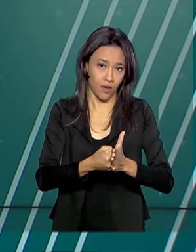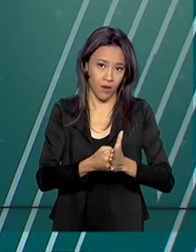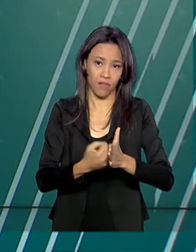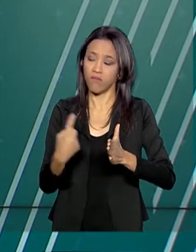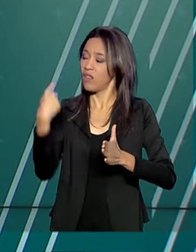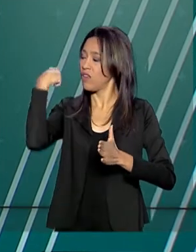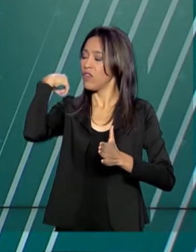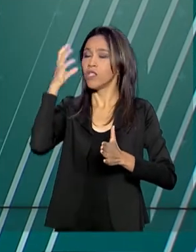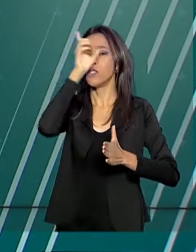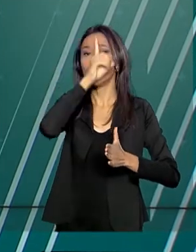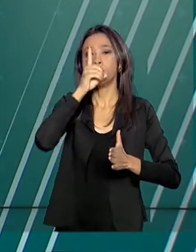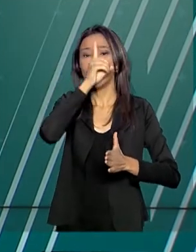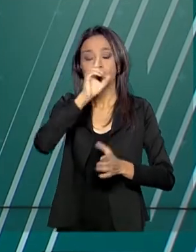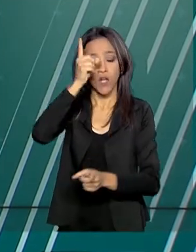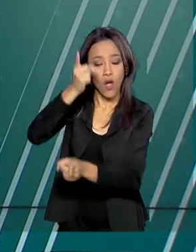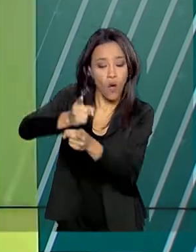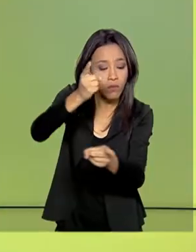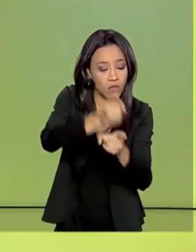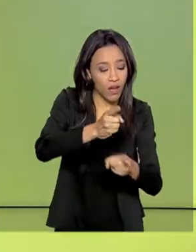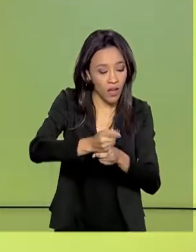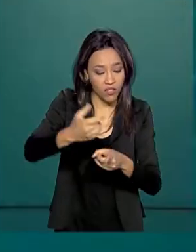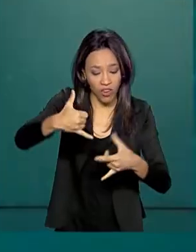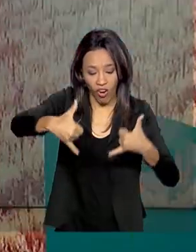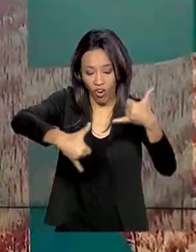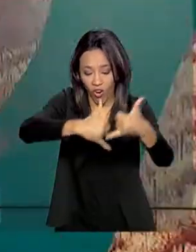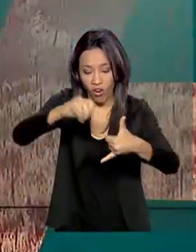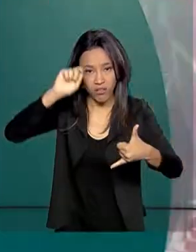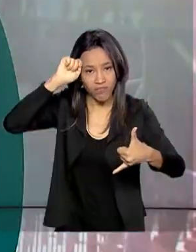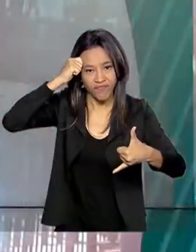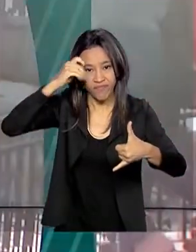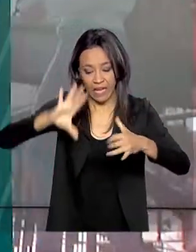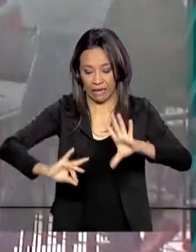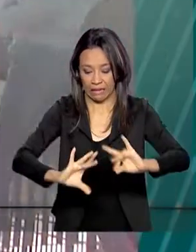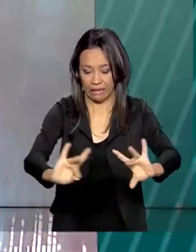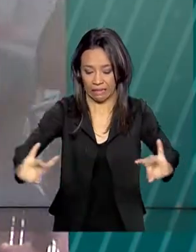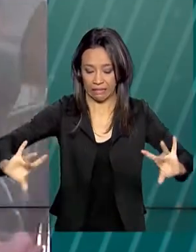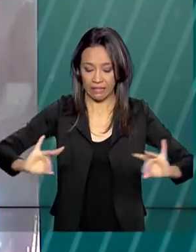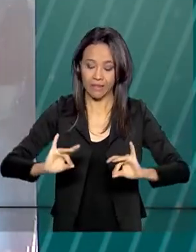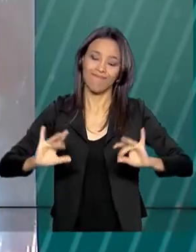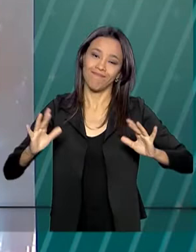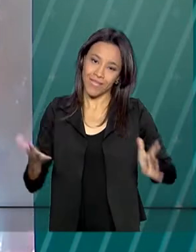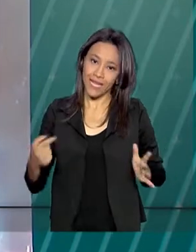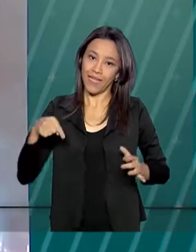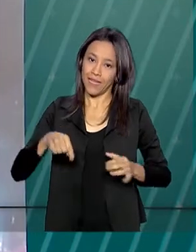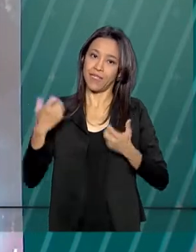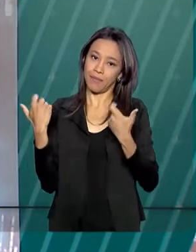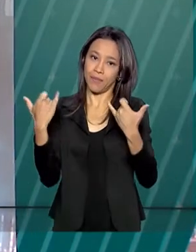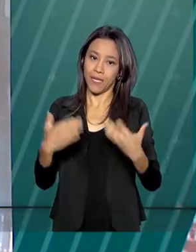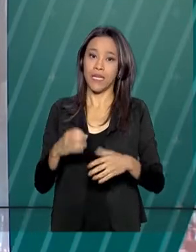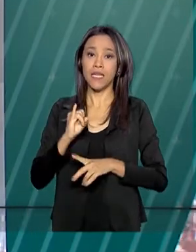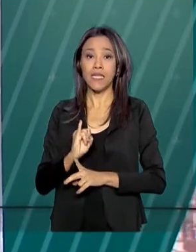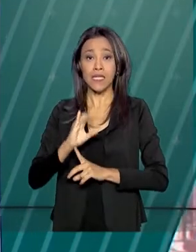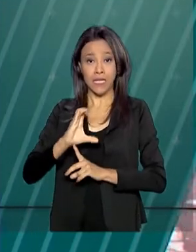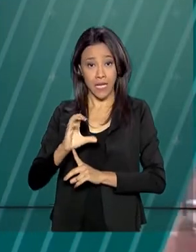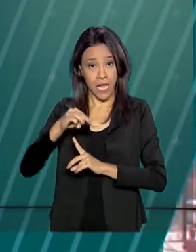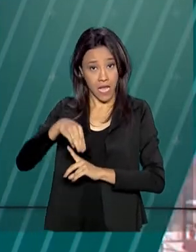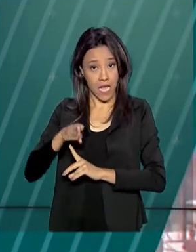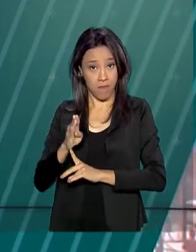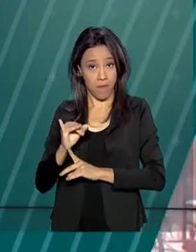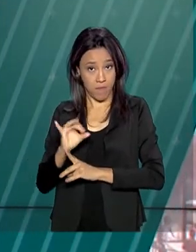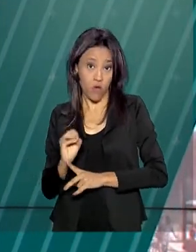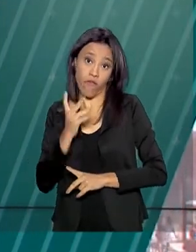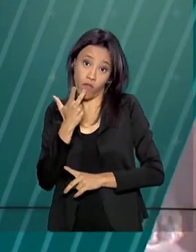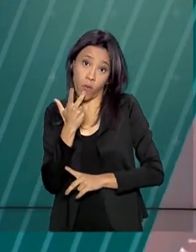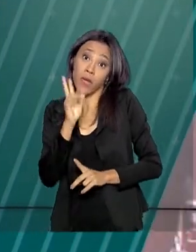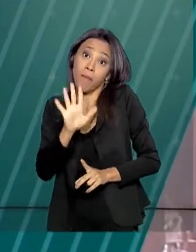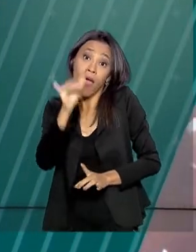quando foram encontrados pequenos fragmentos de óleo. Segundo o ICMB, a medida é preventiva. A previsão é reabrir o